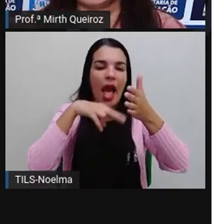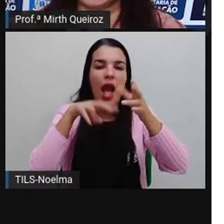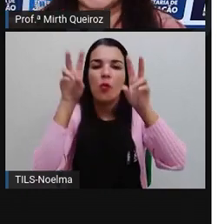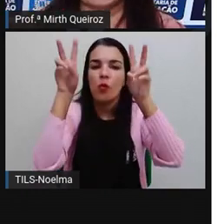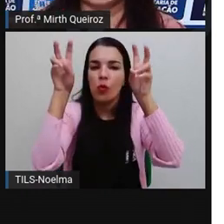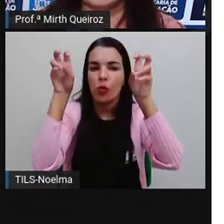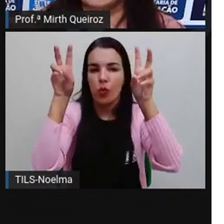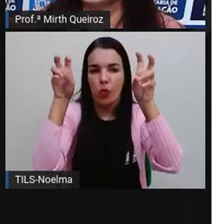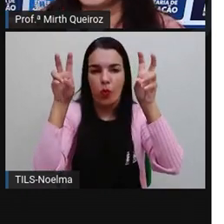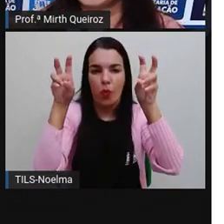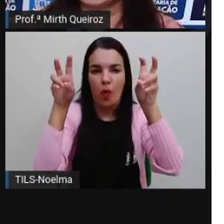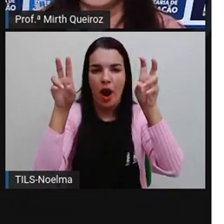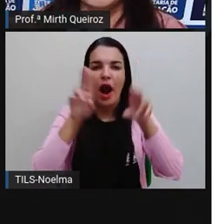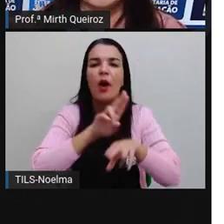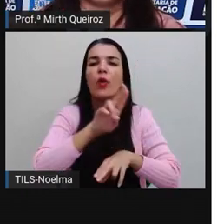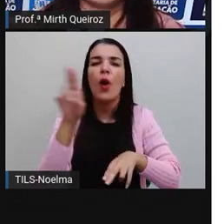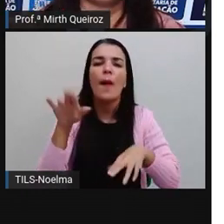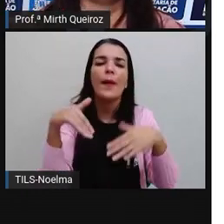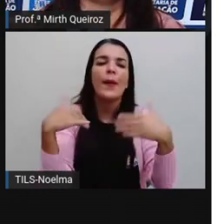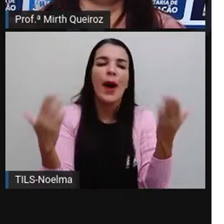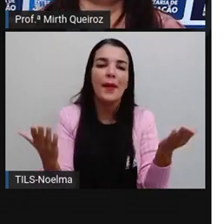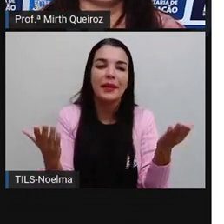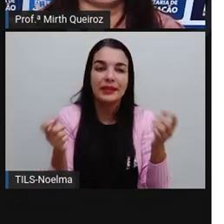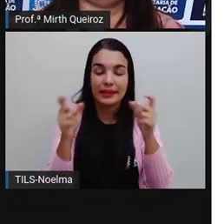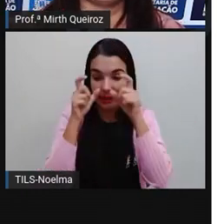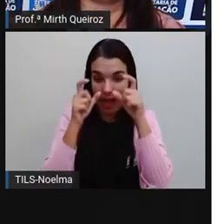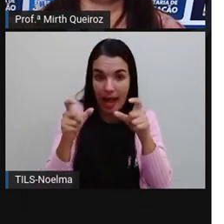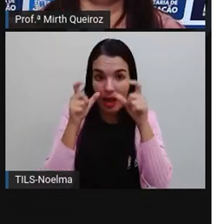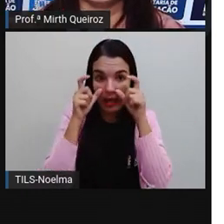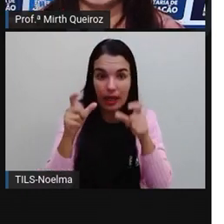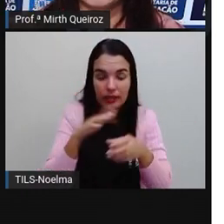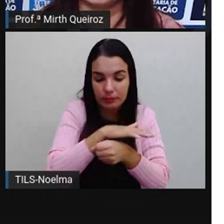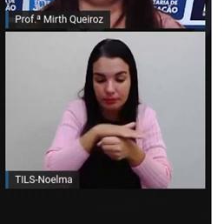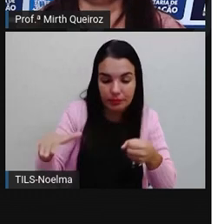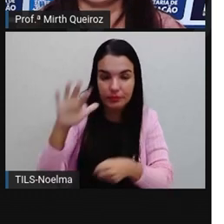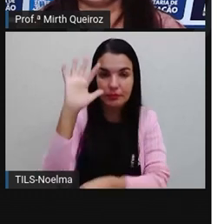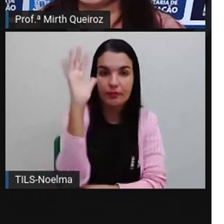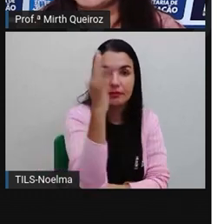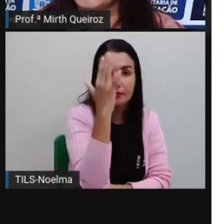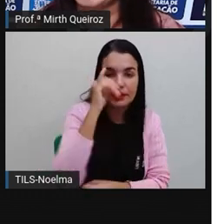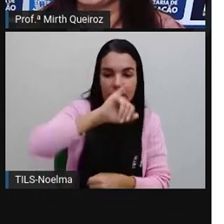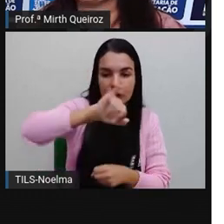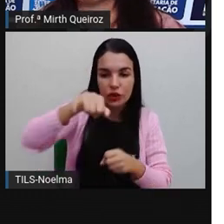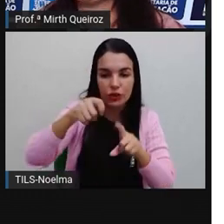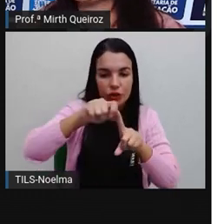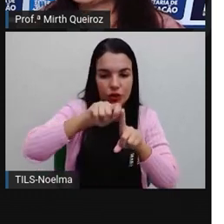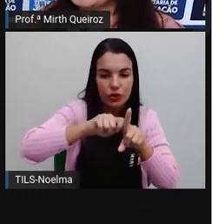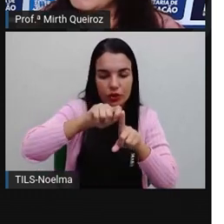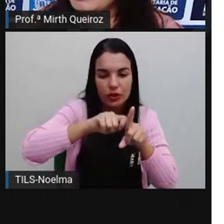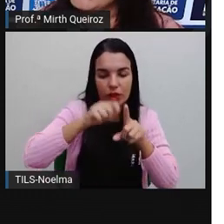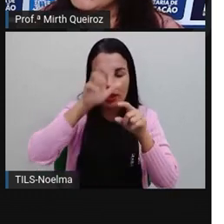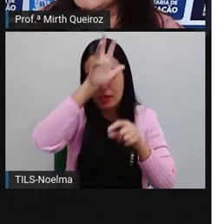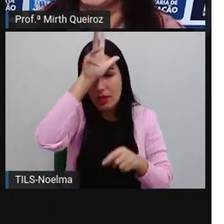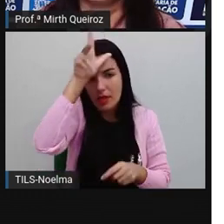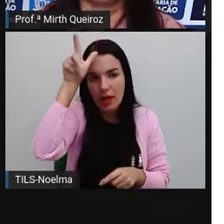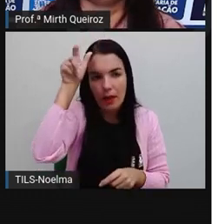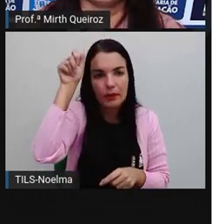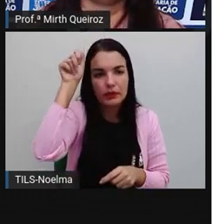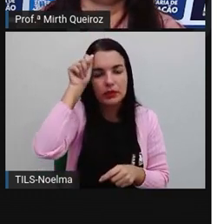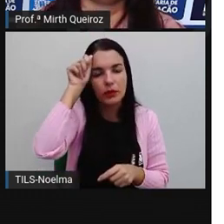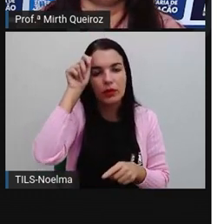título do gráfico. Qual o título? Alertas de desmatamento em janeiro na Amazônia, em quilômetros quadrados.